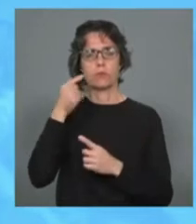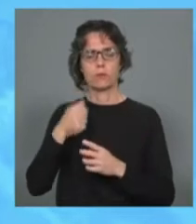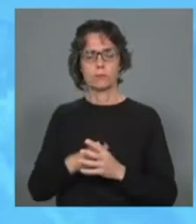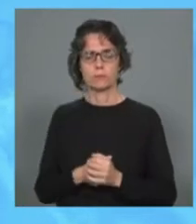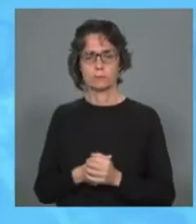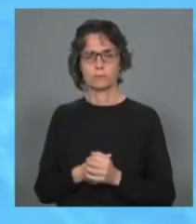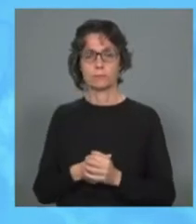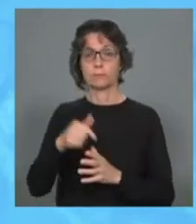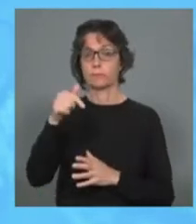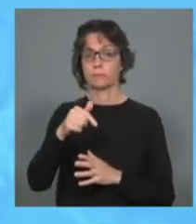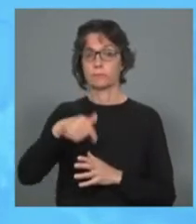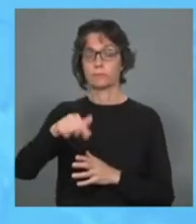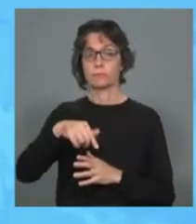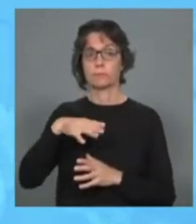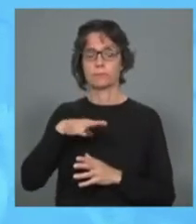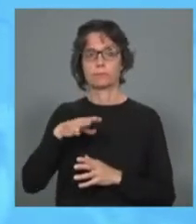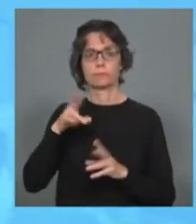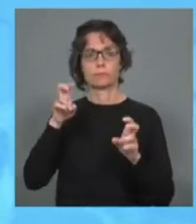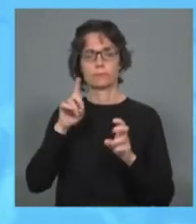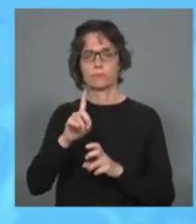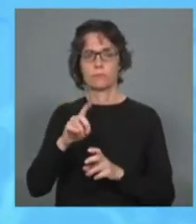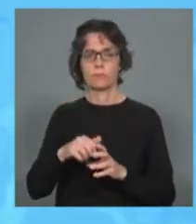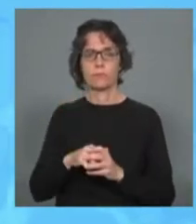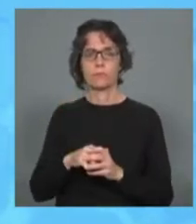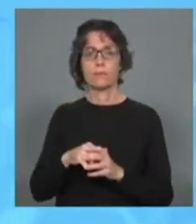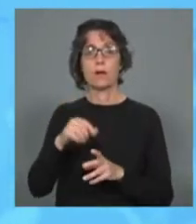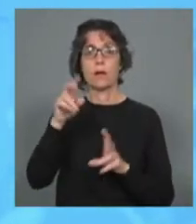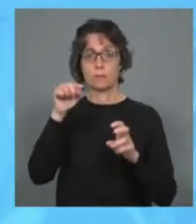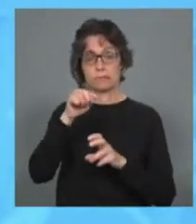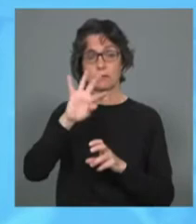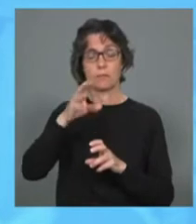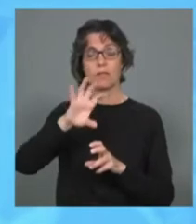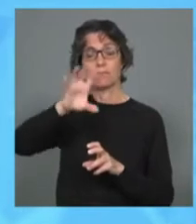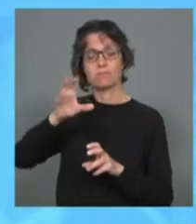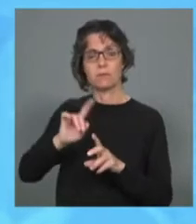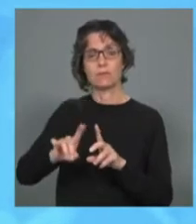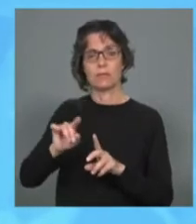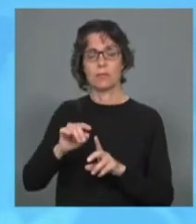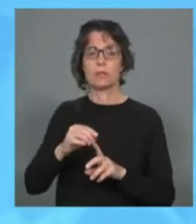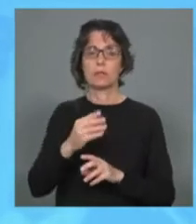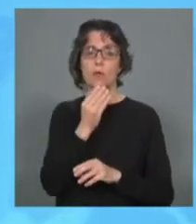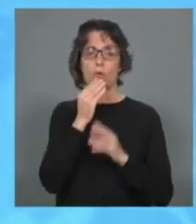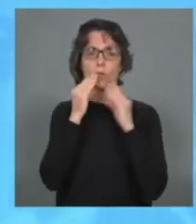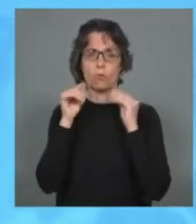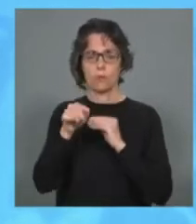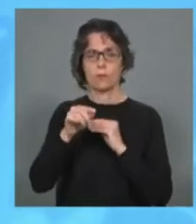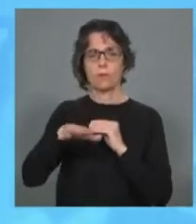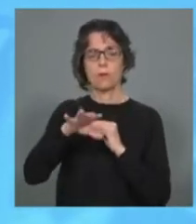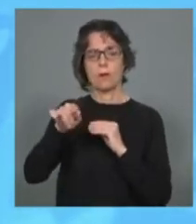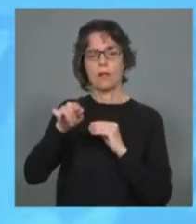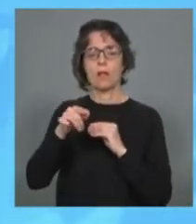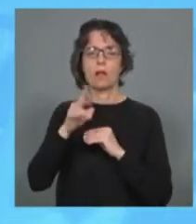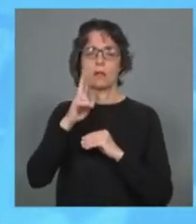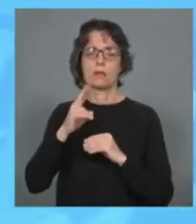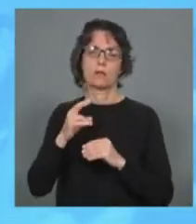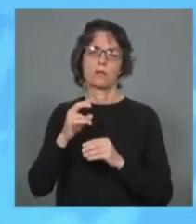Hoje queremos ainda falar sobre este tema, mas noutra geografia, no Líbano, onde esteve recentemente a diretora da Fundação Ajuda à Igreja que